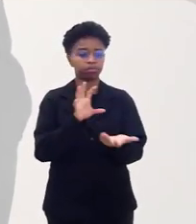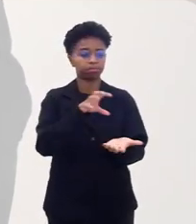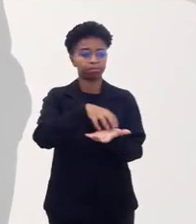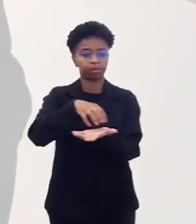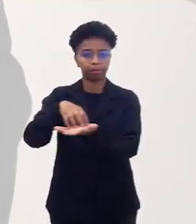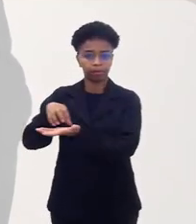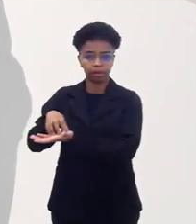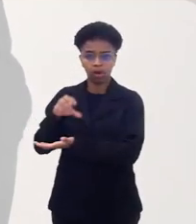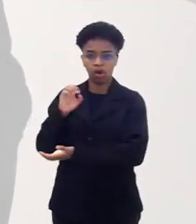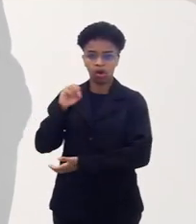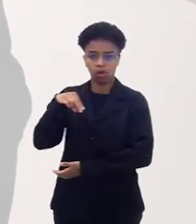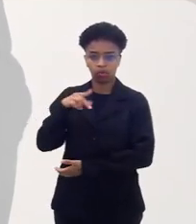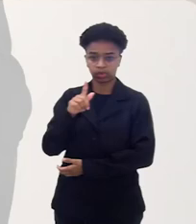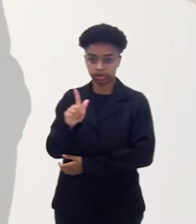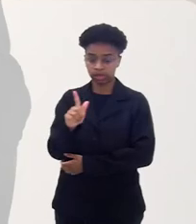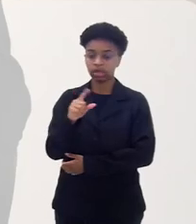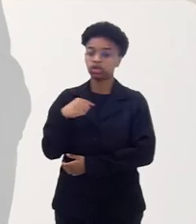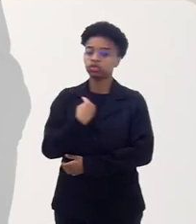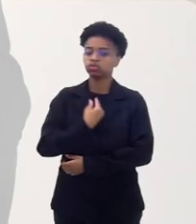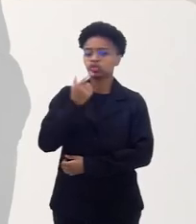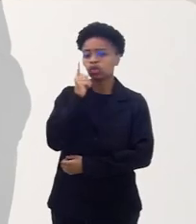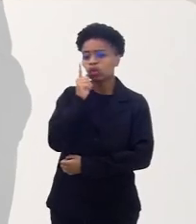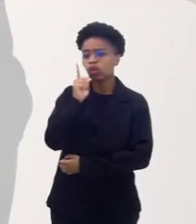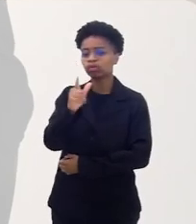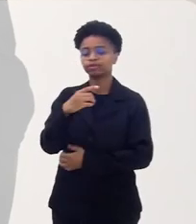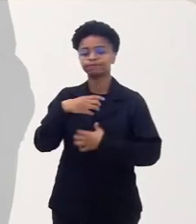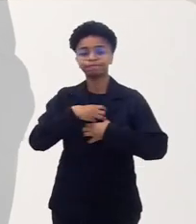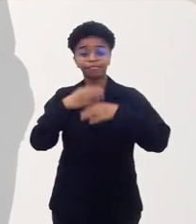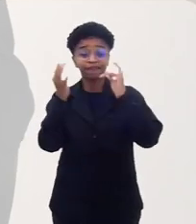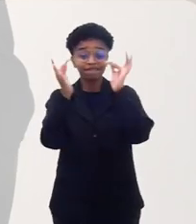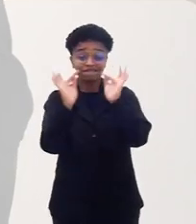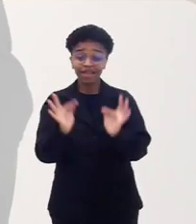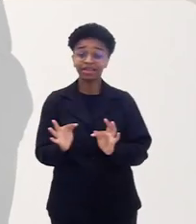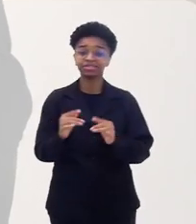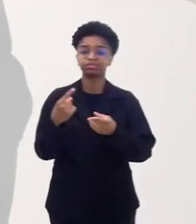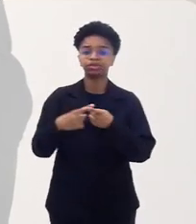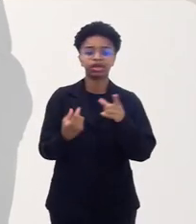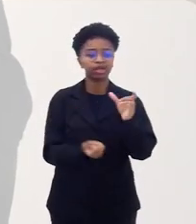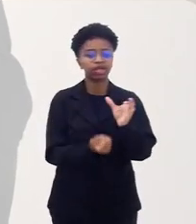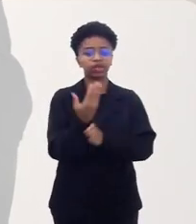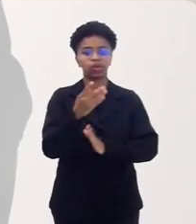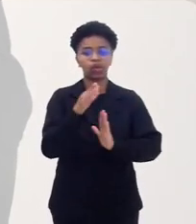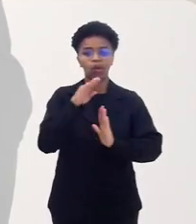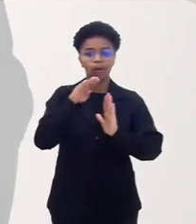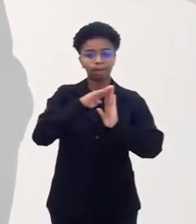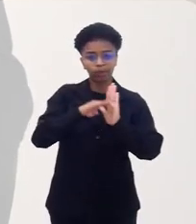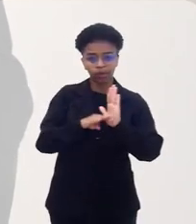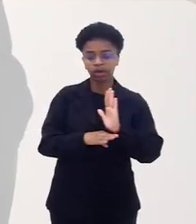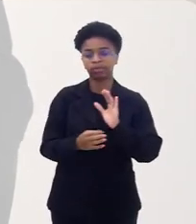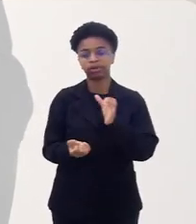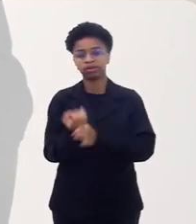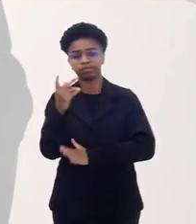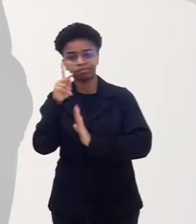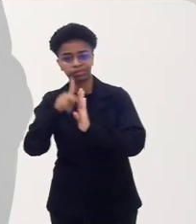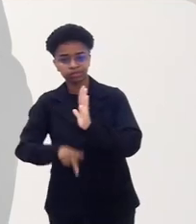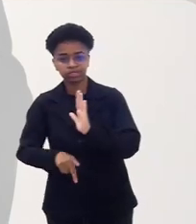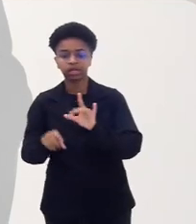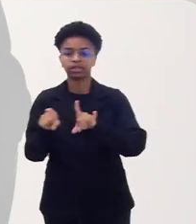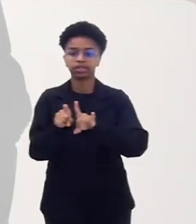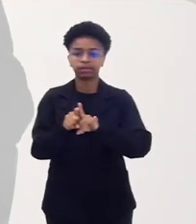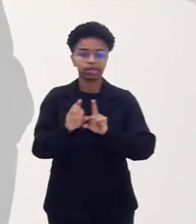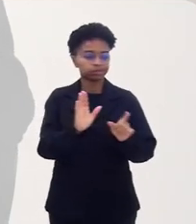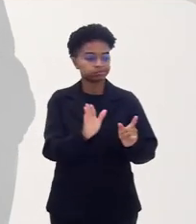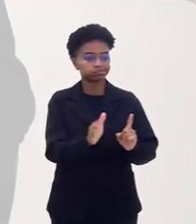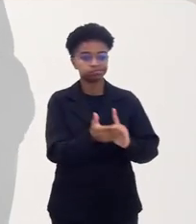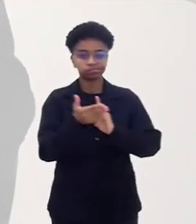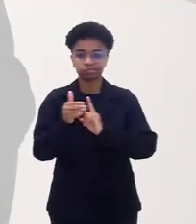organizações não governamentais, nós tivemos a felicidade de criar muitos programas, muitos projetos, abraçar a família